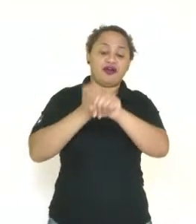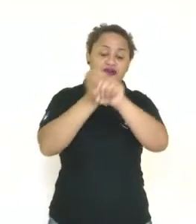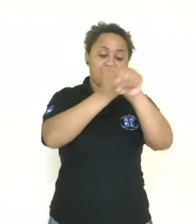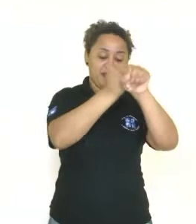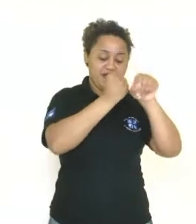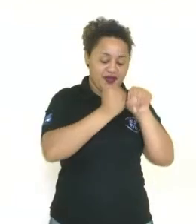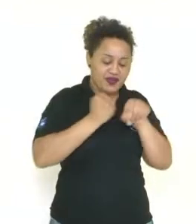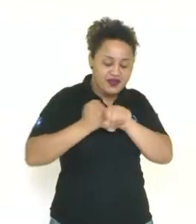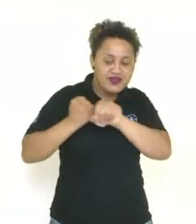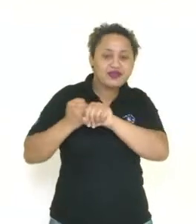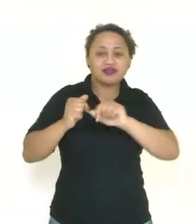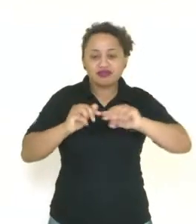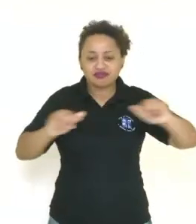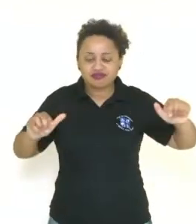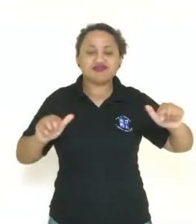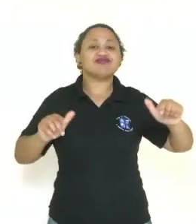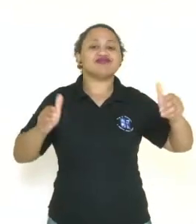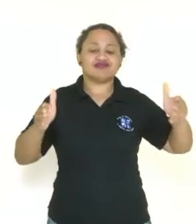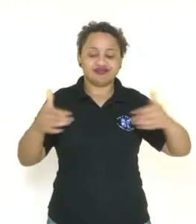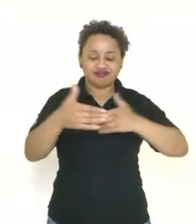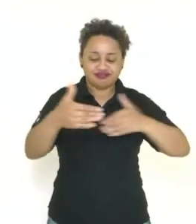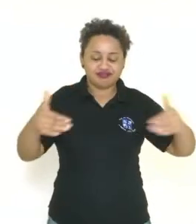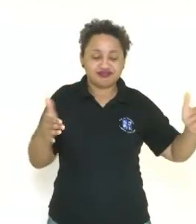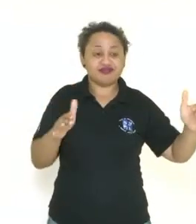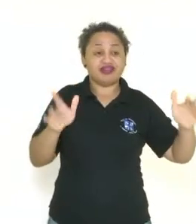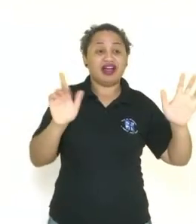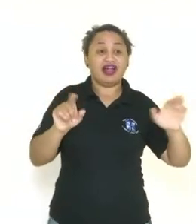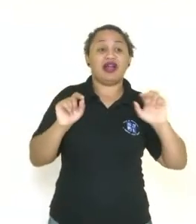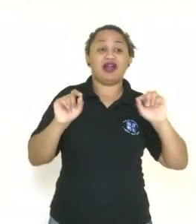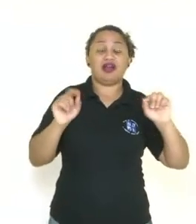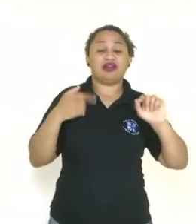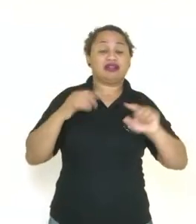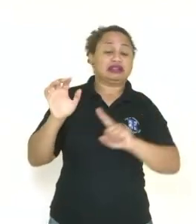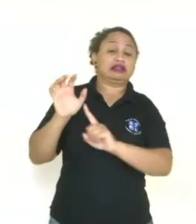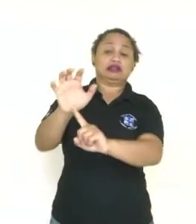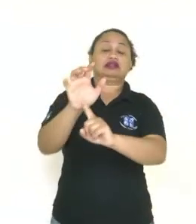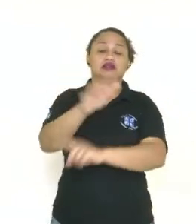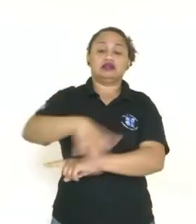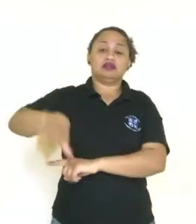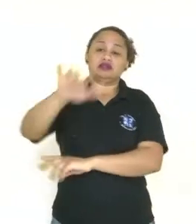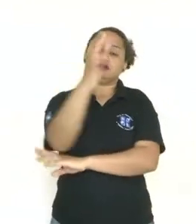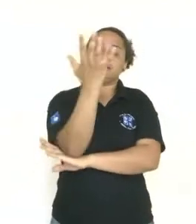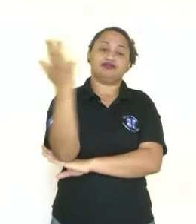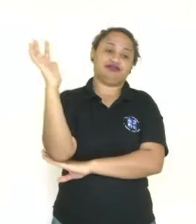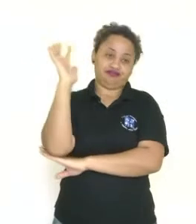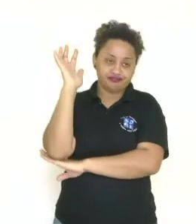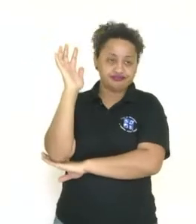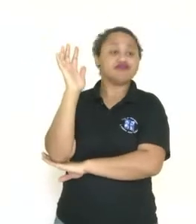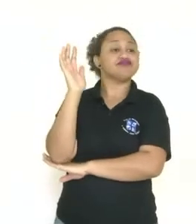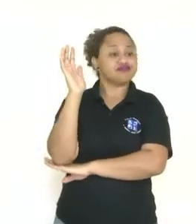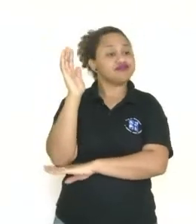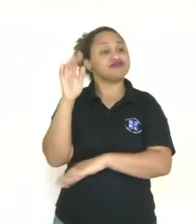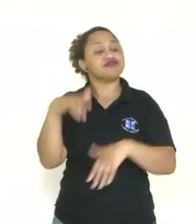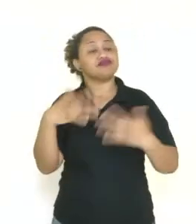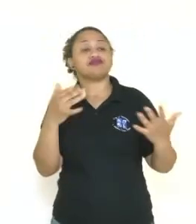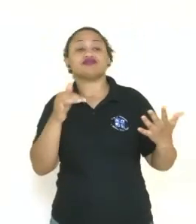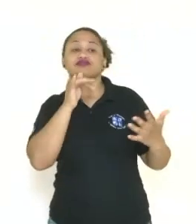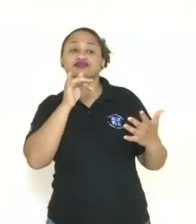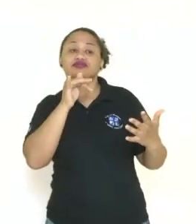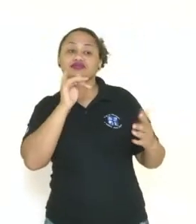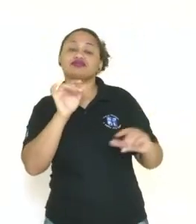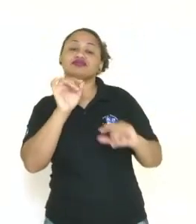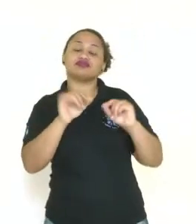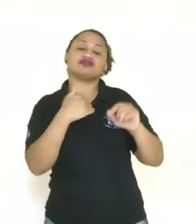da sua instalação, são altamente impactantes no meio ambiente. São